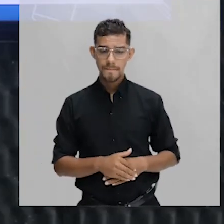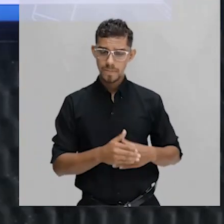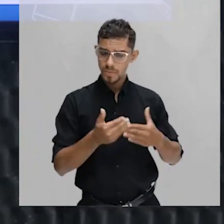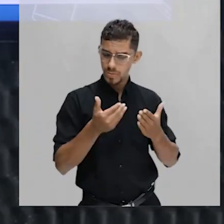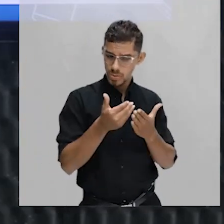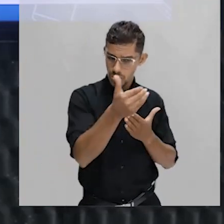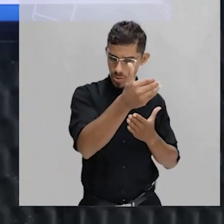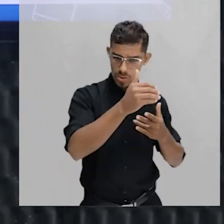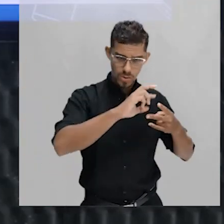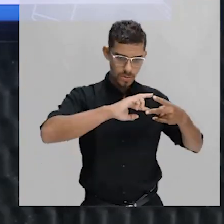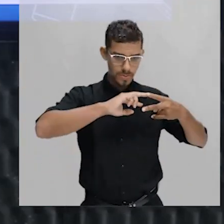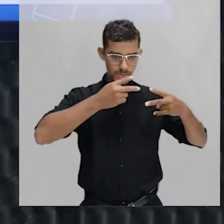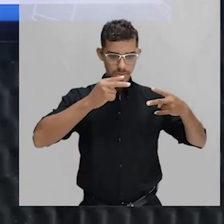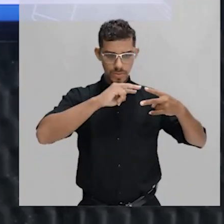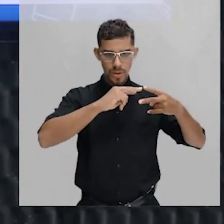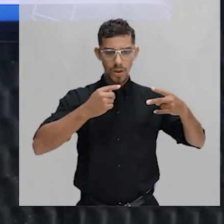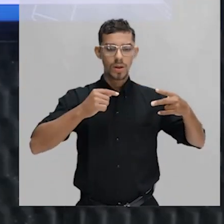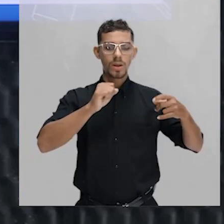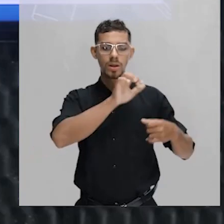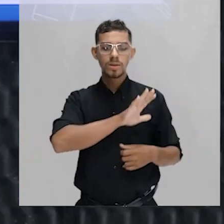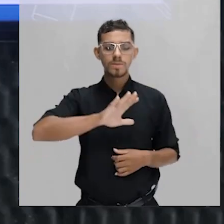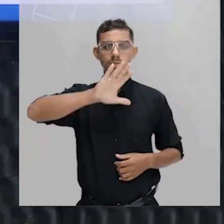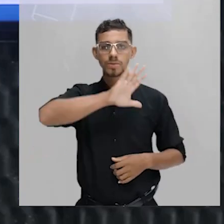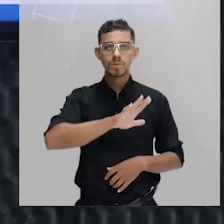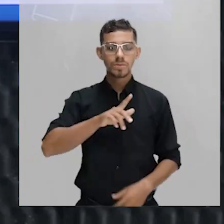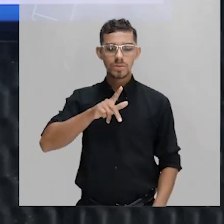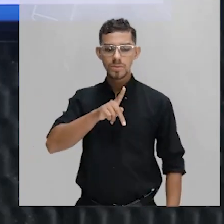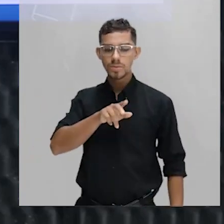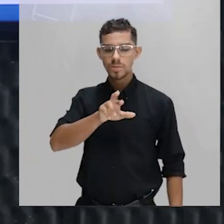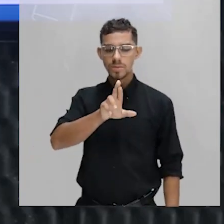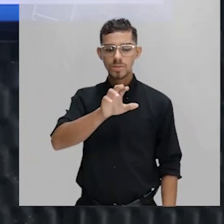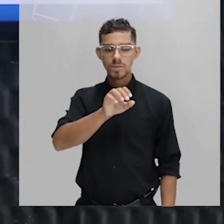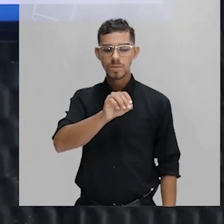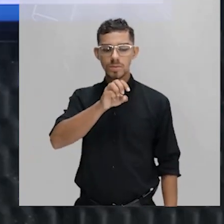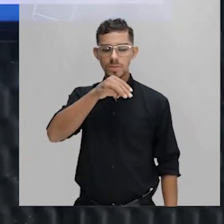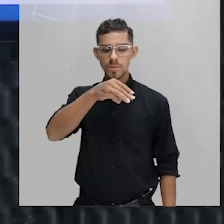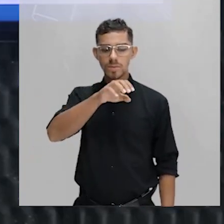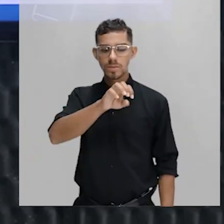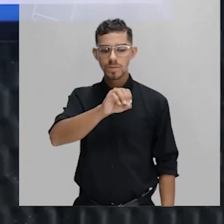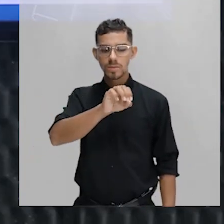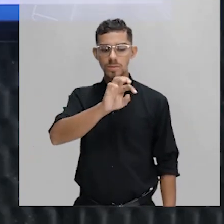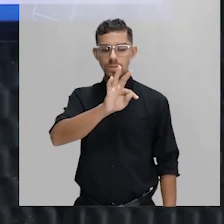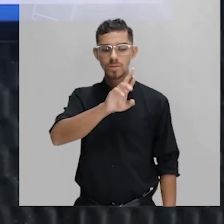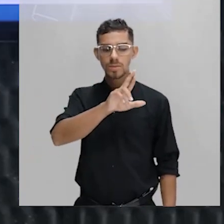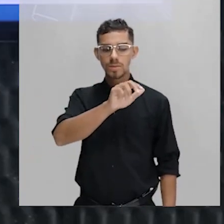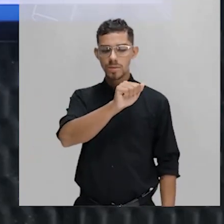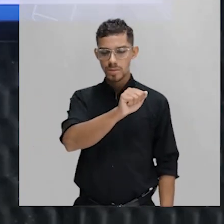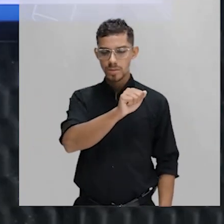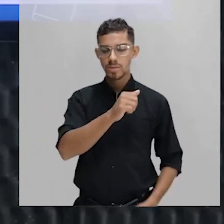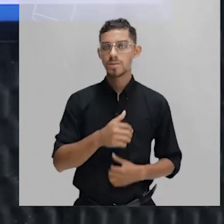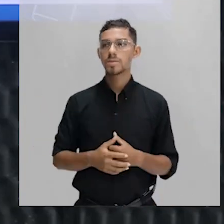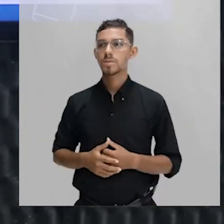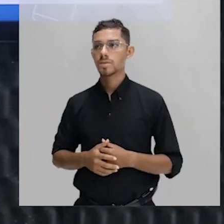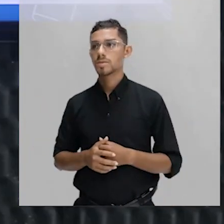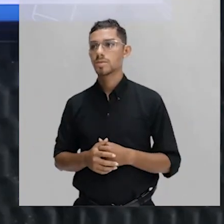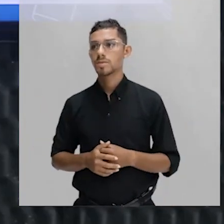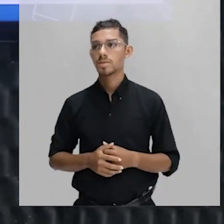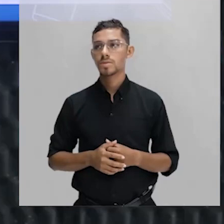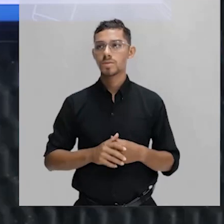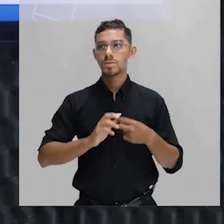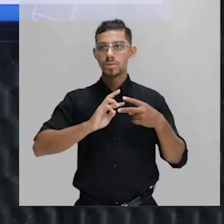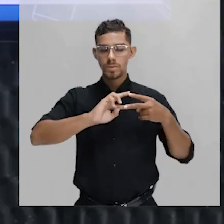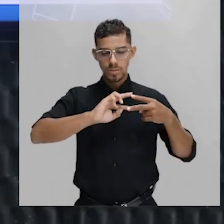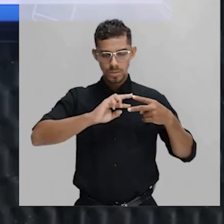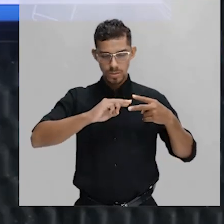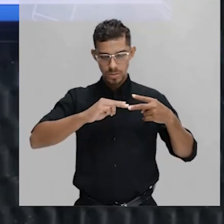a sequência de início da produção da cadeia polipeptídica. Então, aqui é o início. Quando ela vai